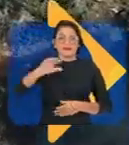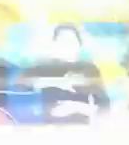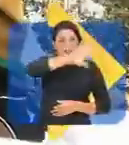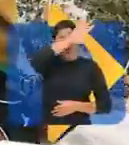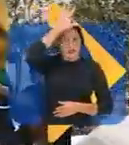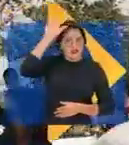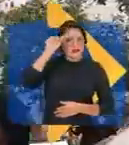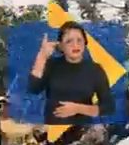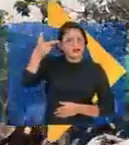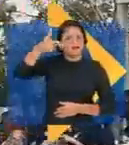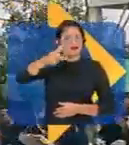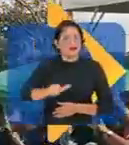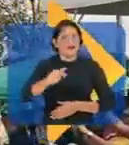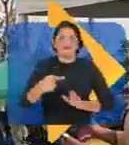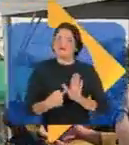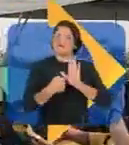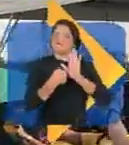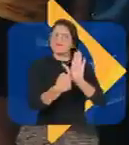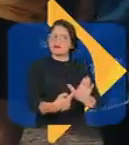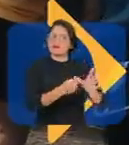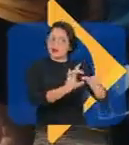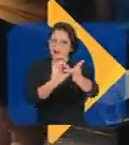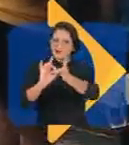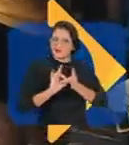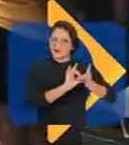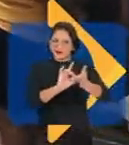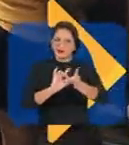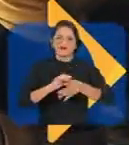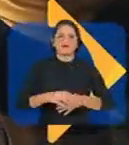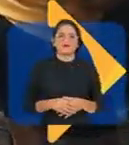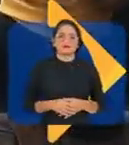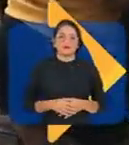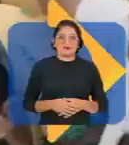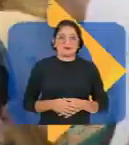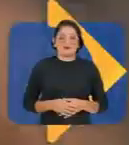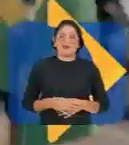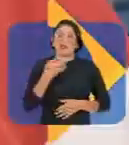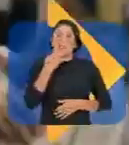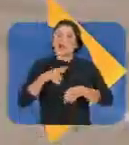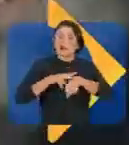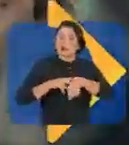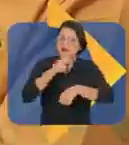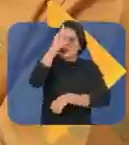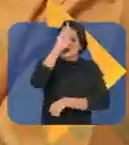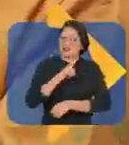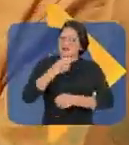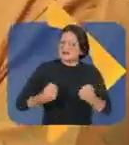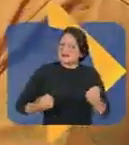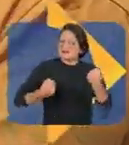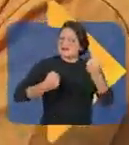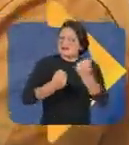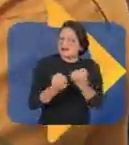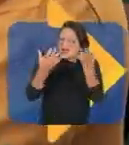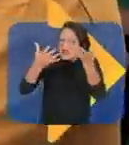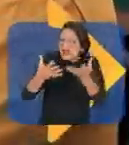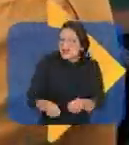O Amazonas, mais uma vez, mostrou sua união. E em verde e amarelo, reforçou